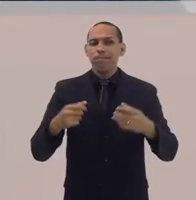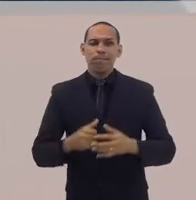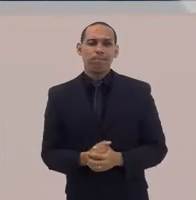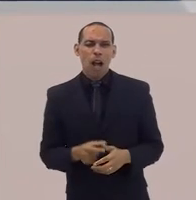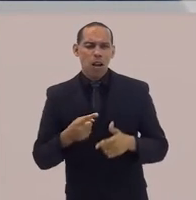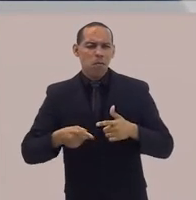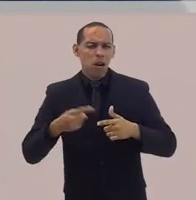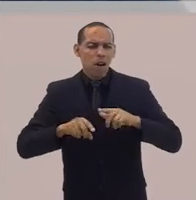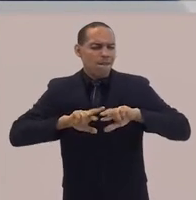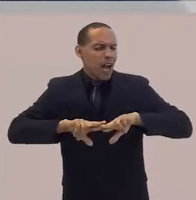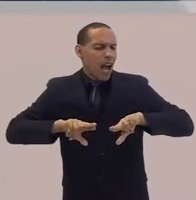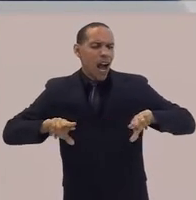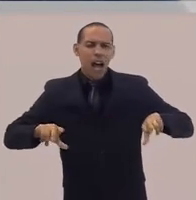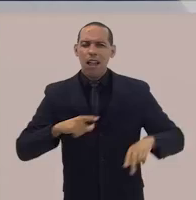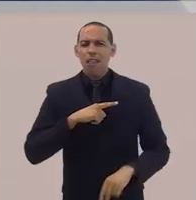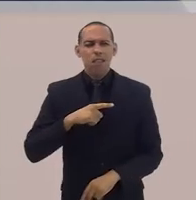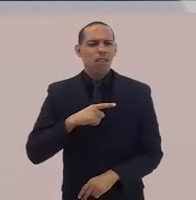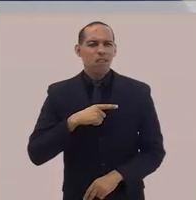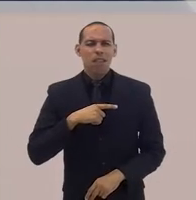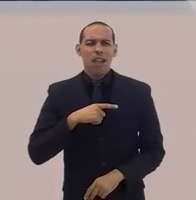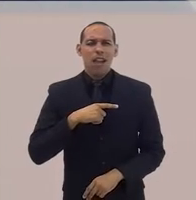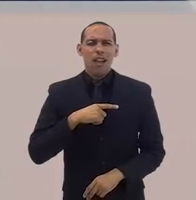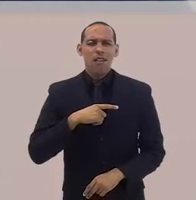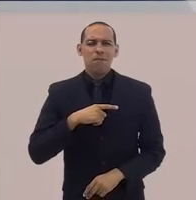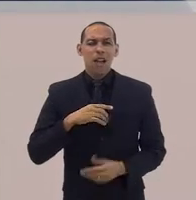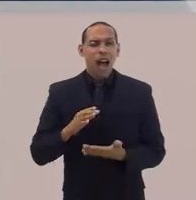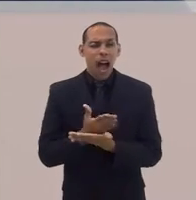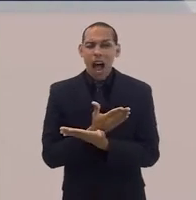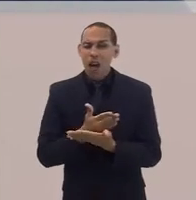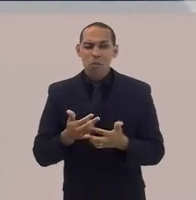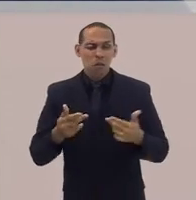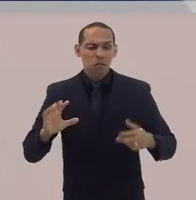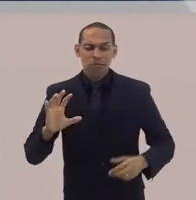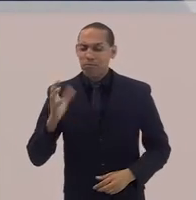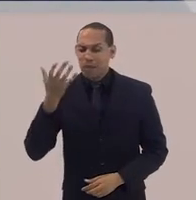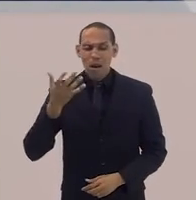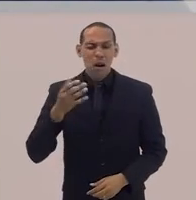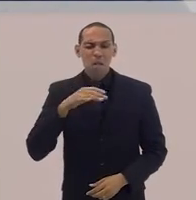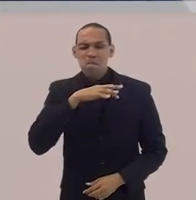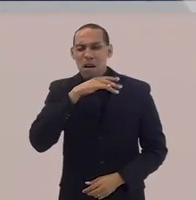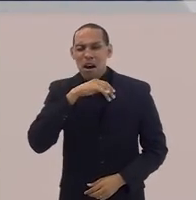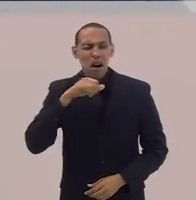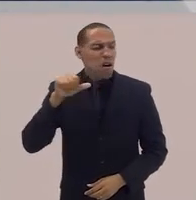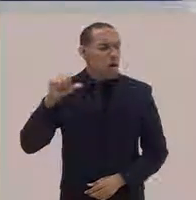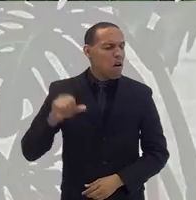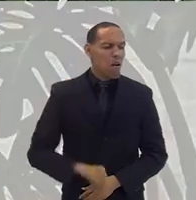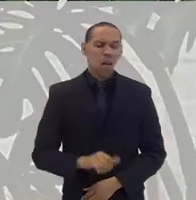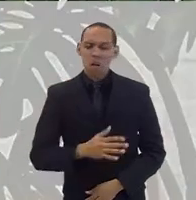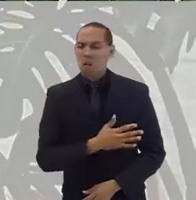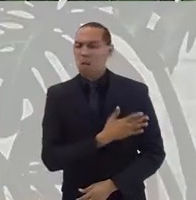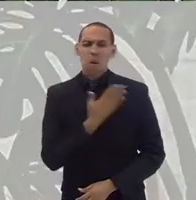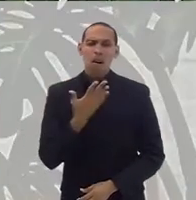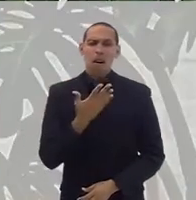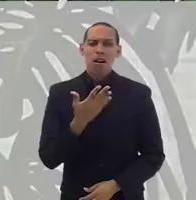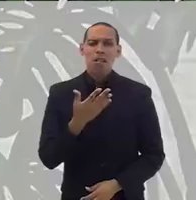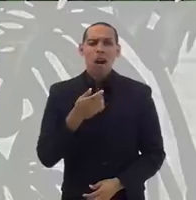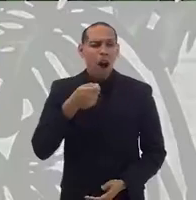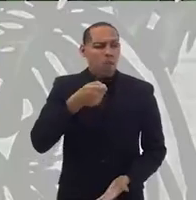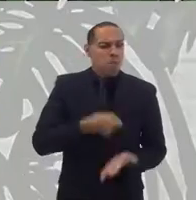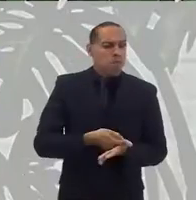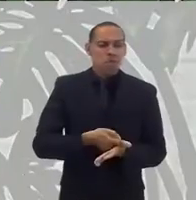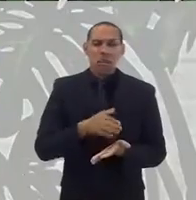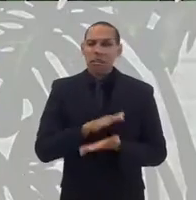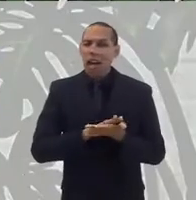com uma série de problemas, episódios cruéis, muitas vezes sem punição, mas ainda